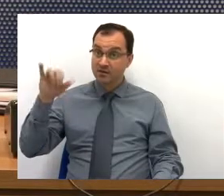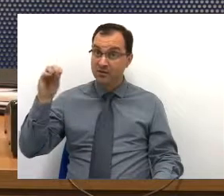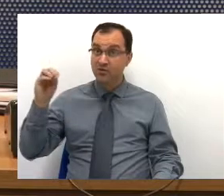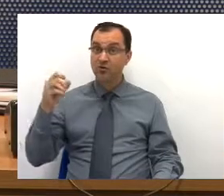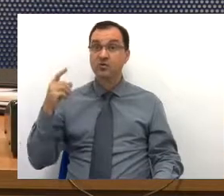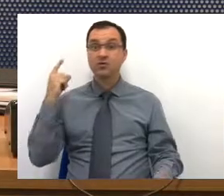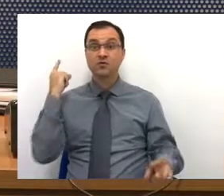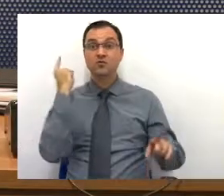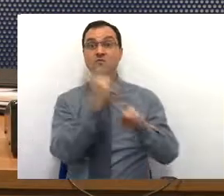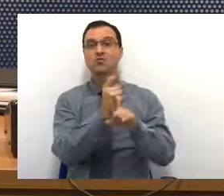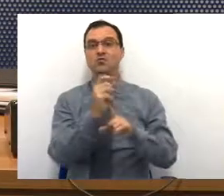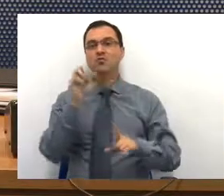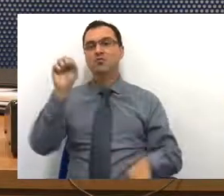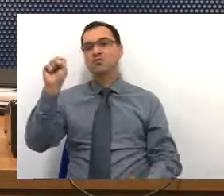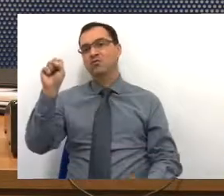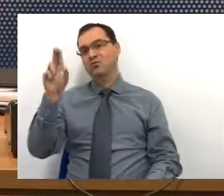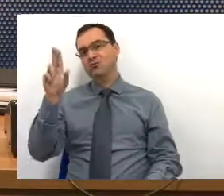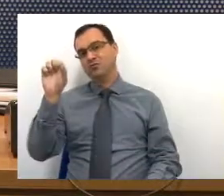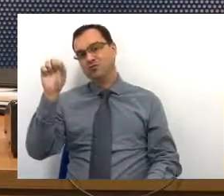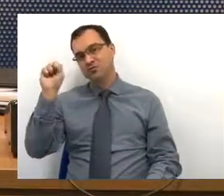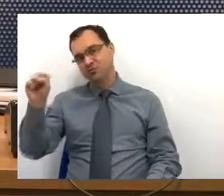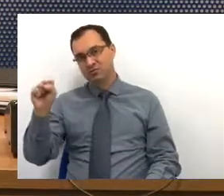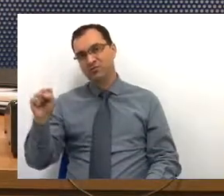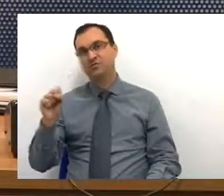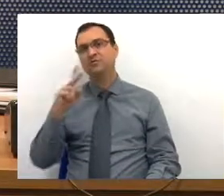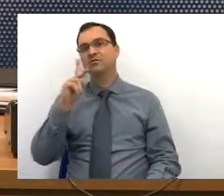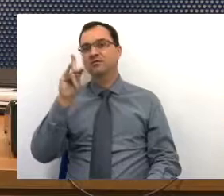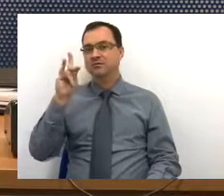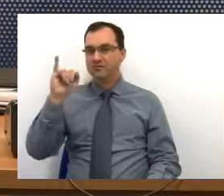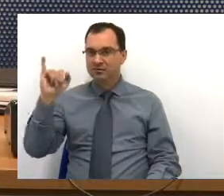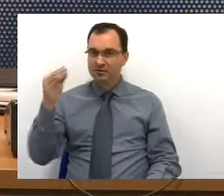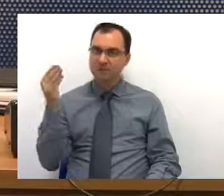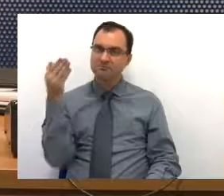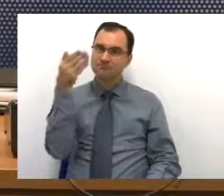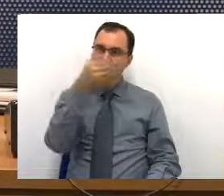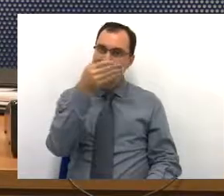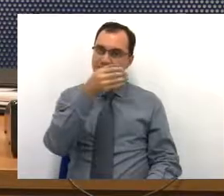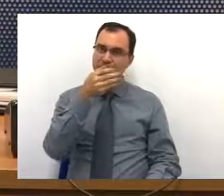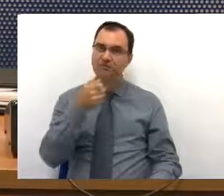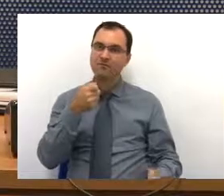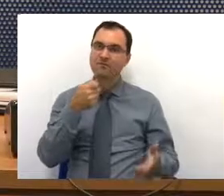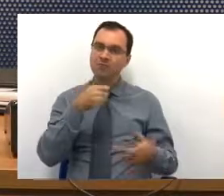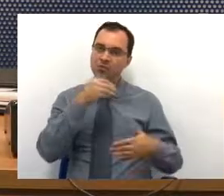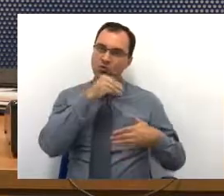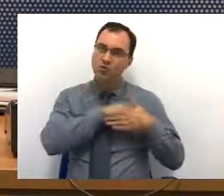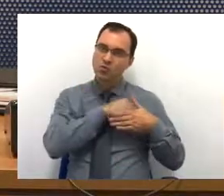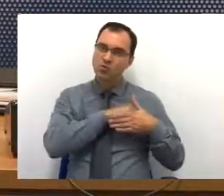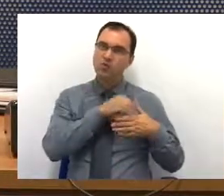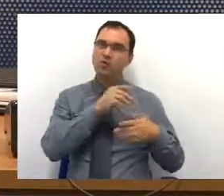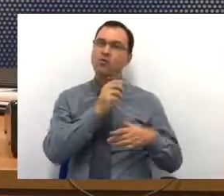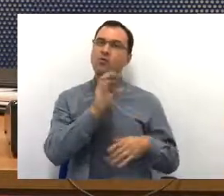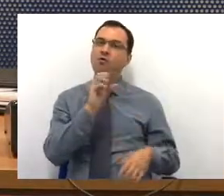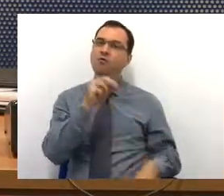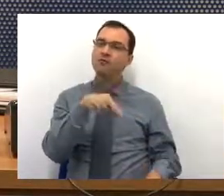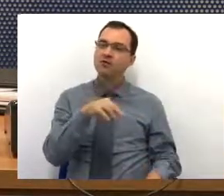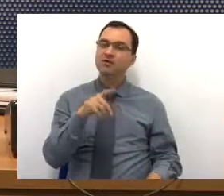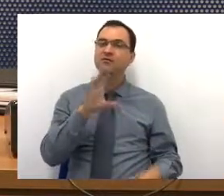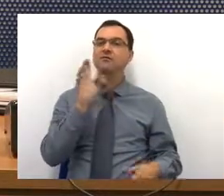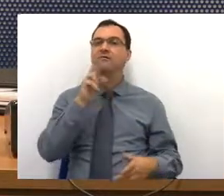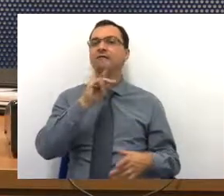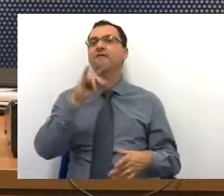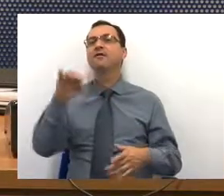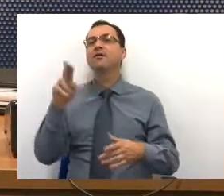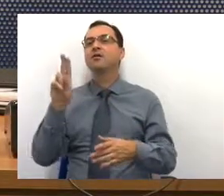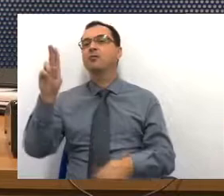do SUS, então, o pessoal vai no médico do convênio e depois vai pegar o remédio